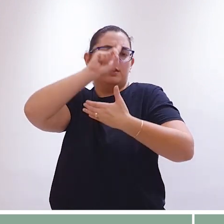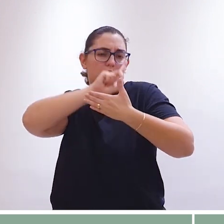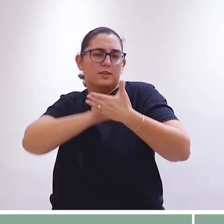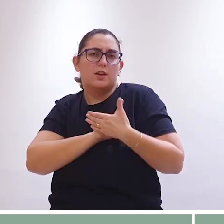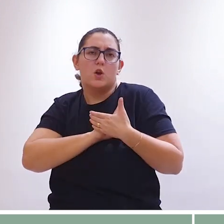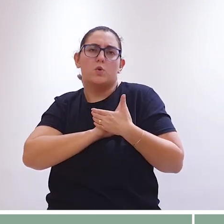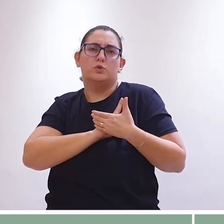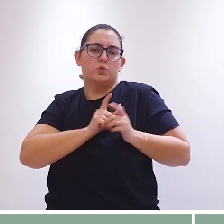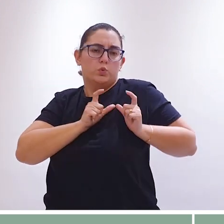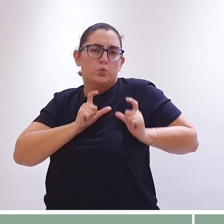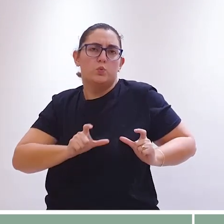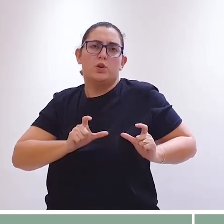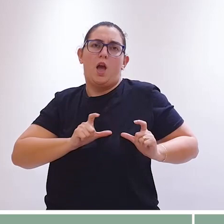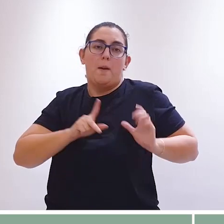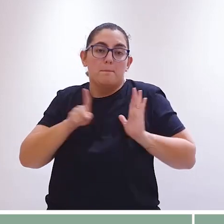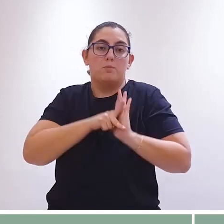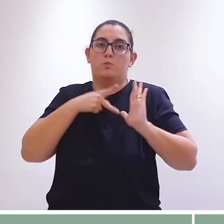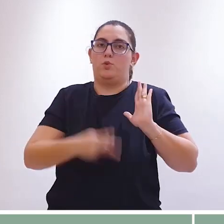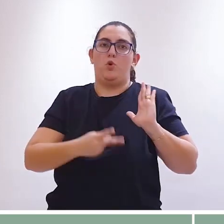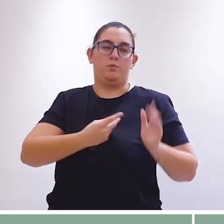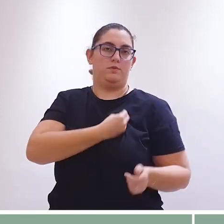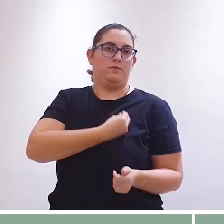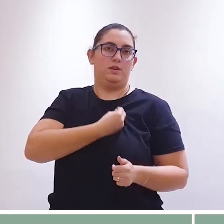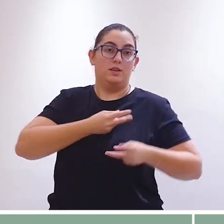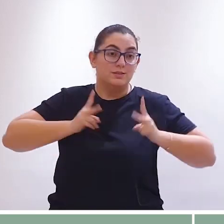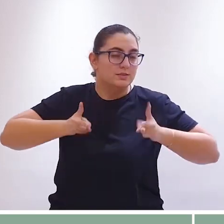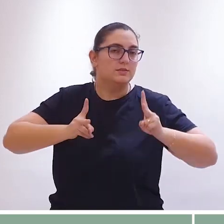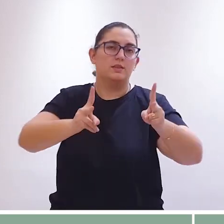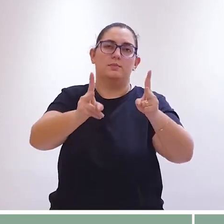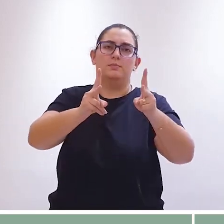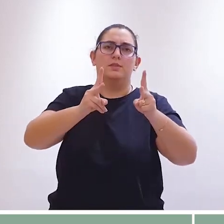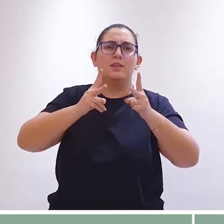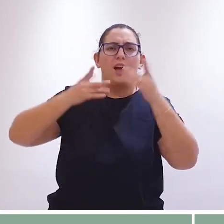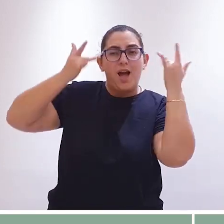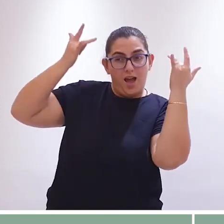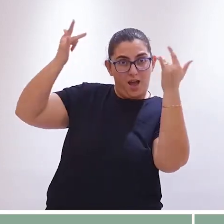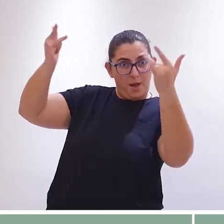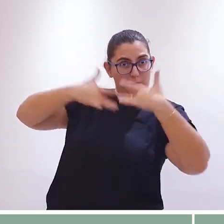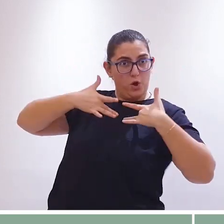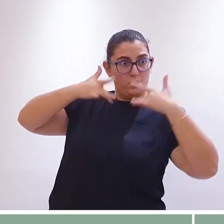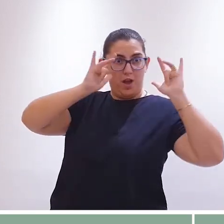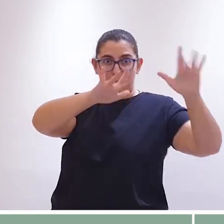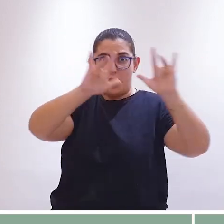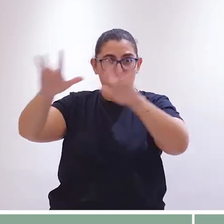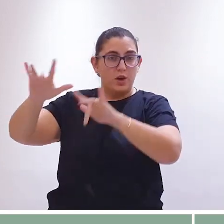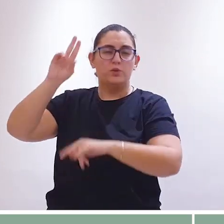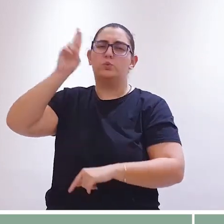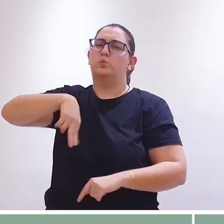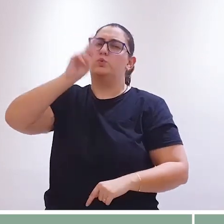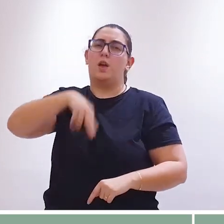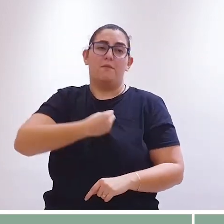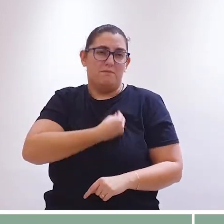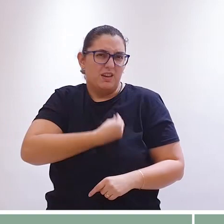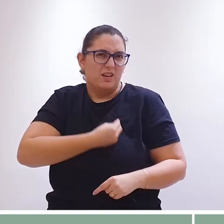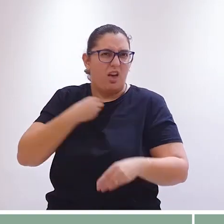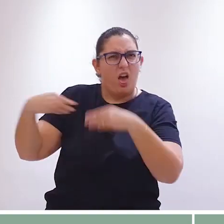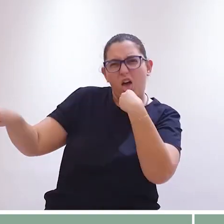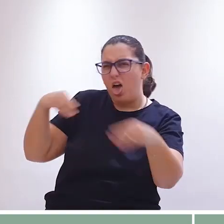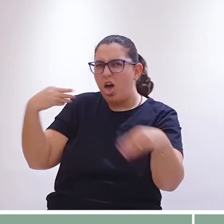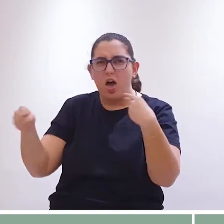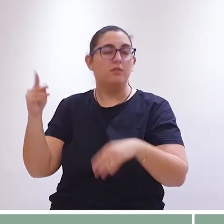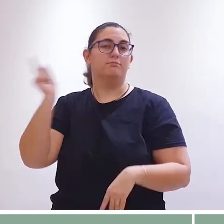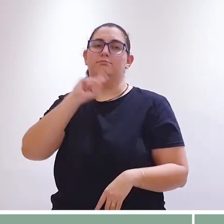isso é o lugar de Deus. Nenhuma vida é para ser jogada fora, nenhuma vida é para excluir, nenhuma vida é